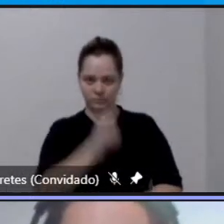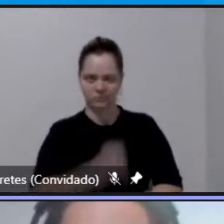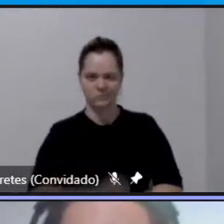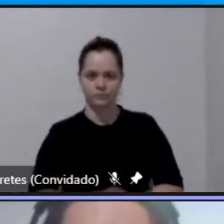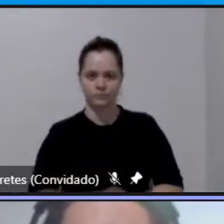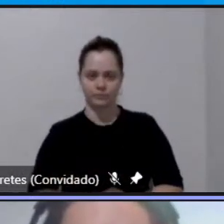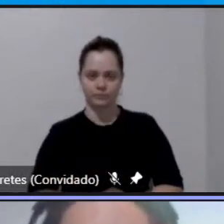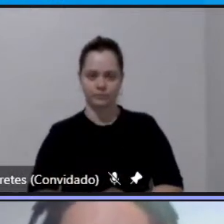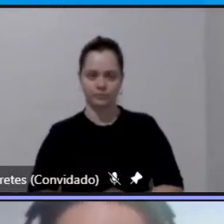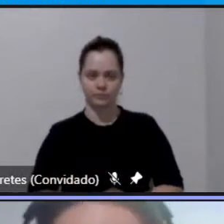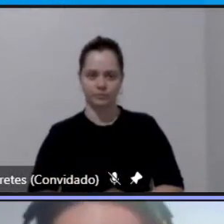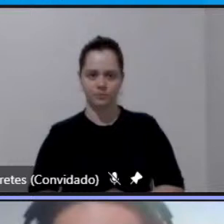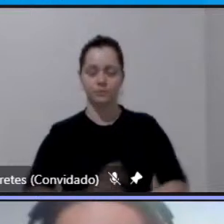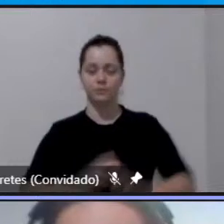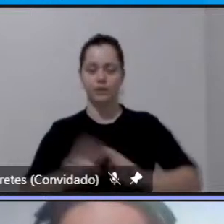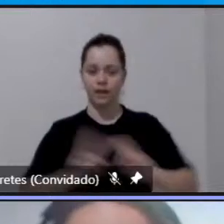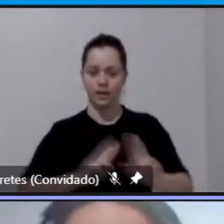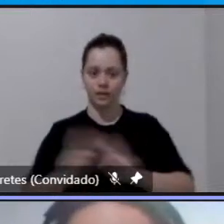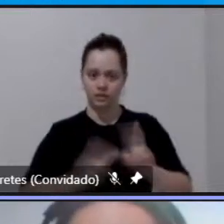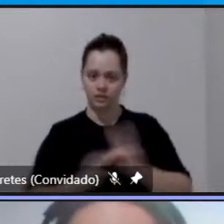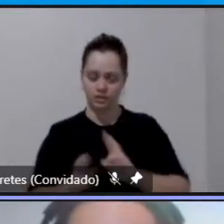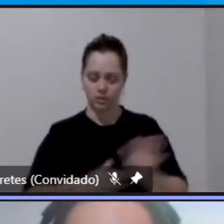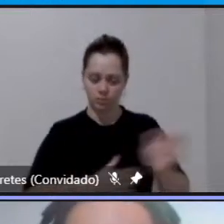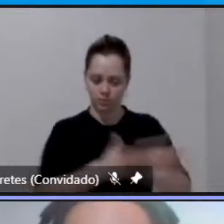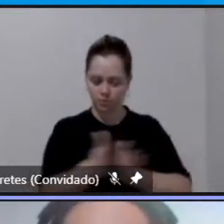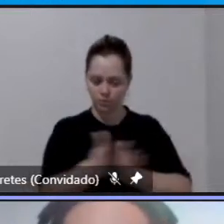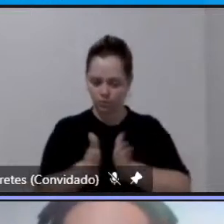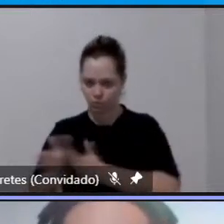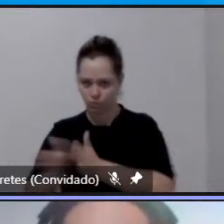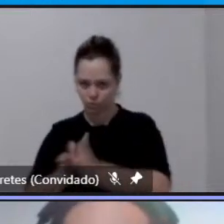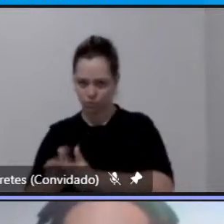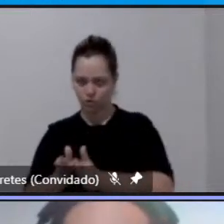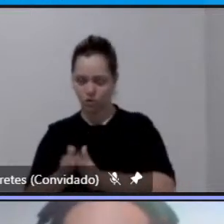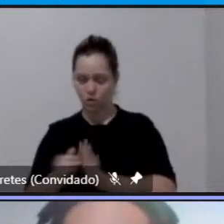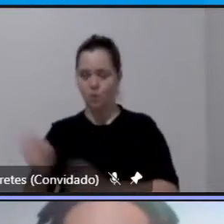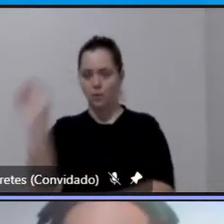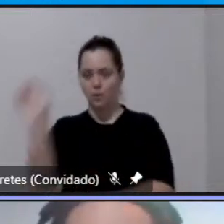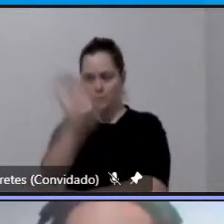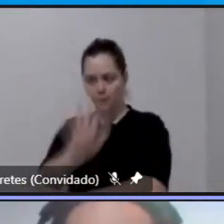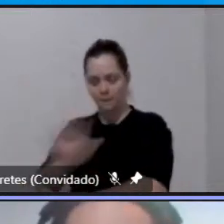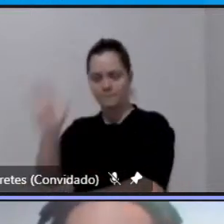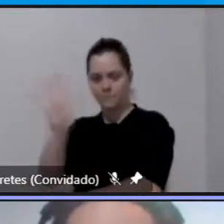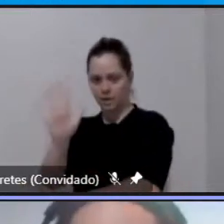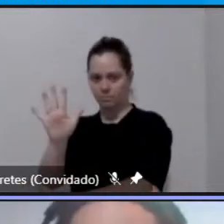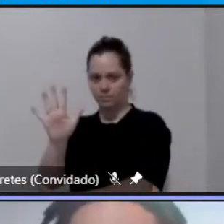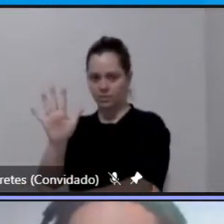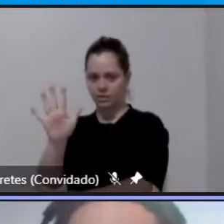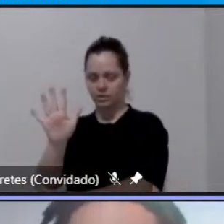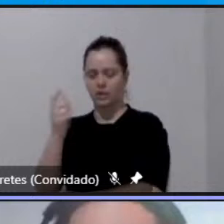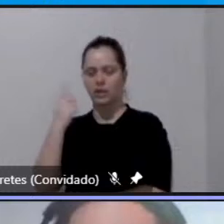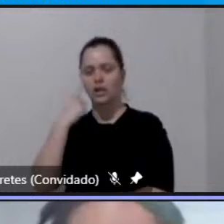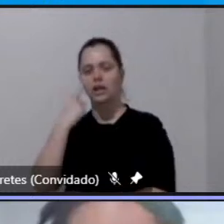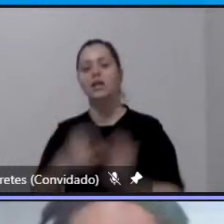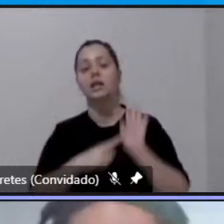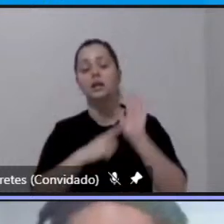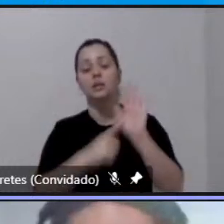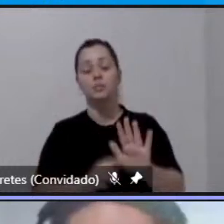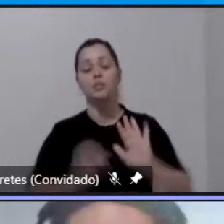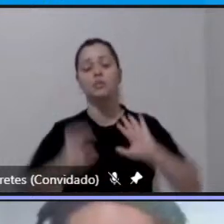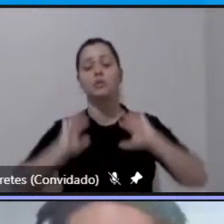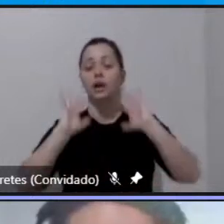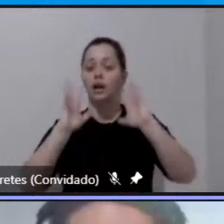em relação aos fluxos esse mapa ele demonstra os fluxos